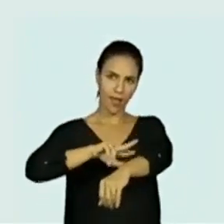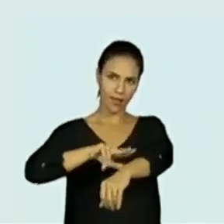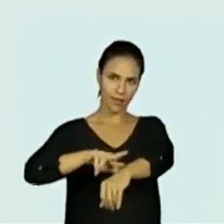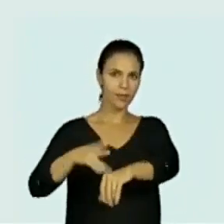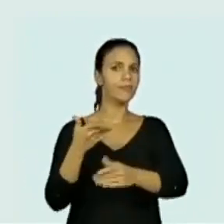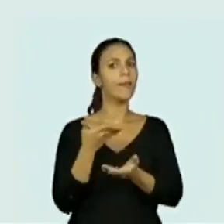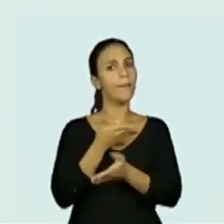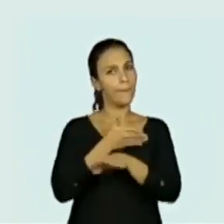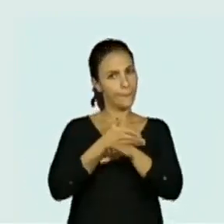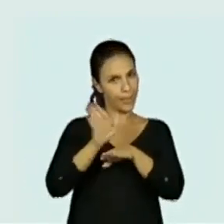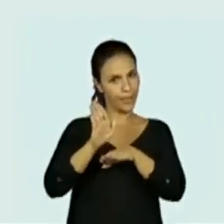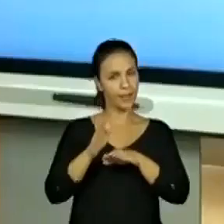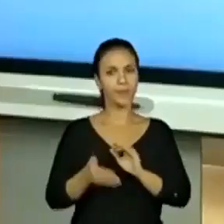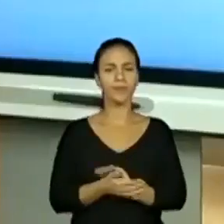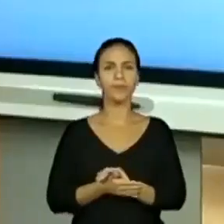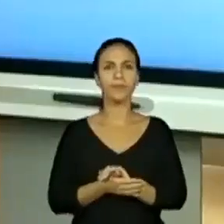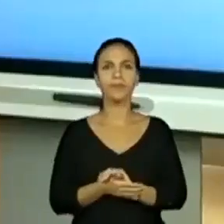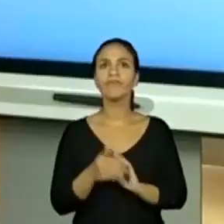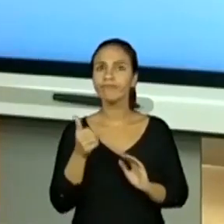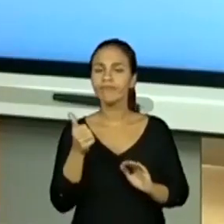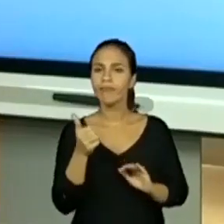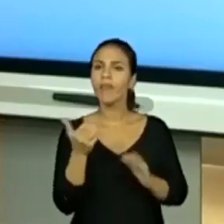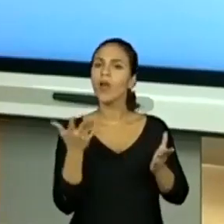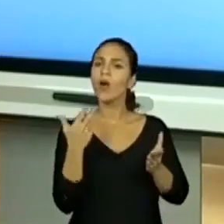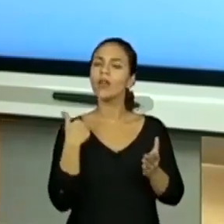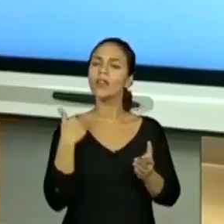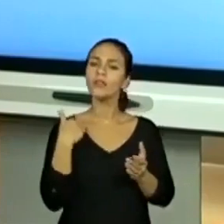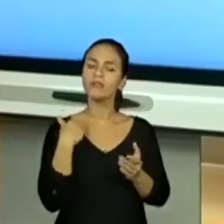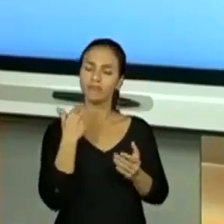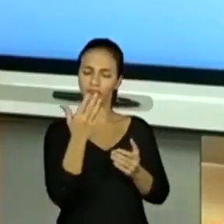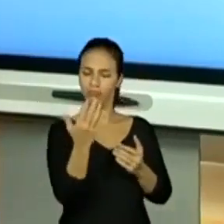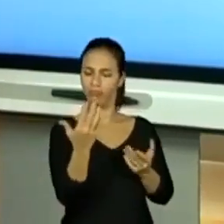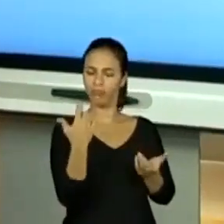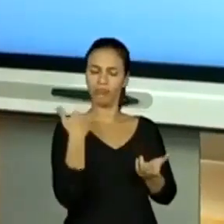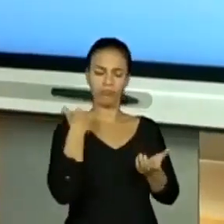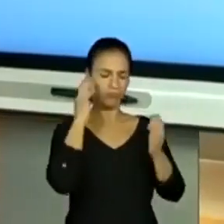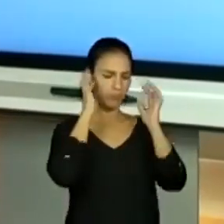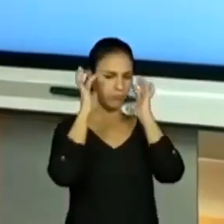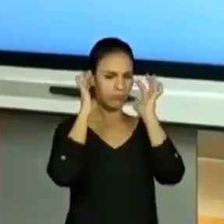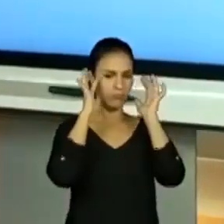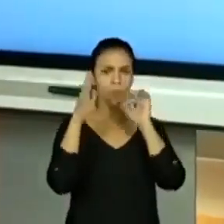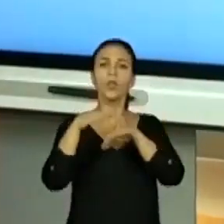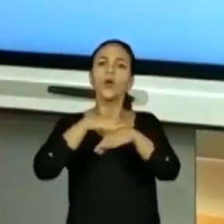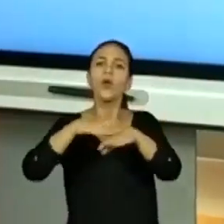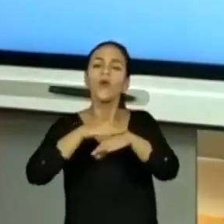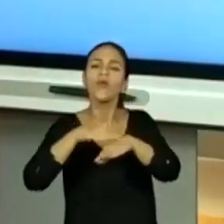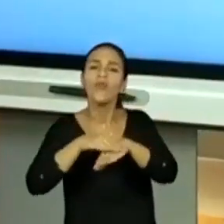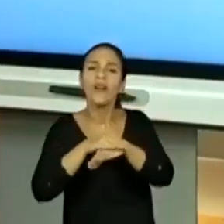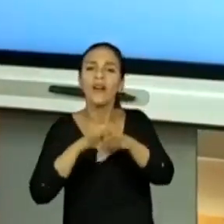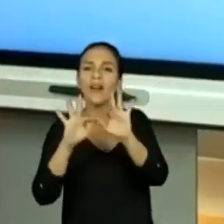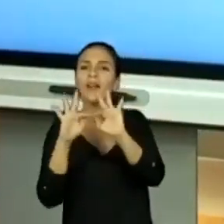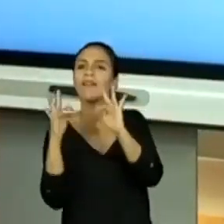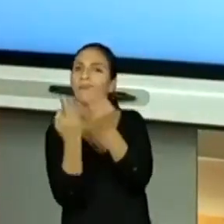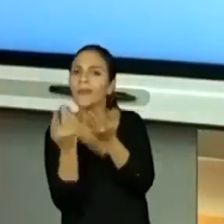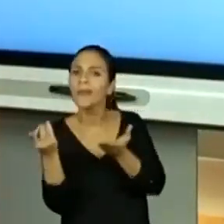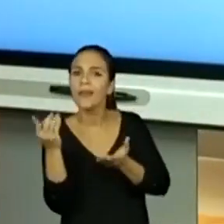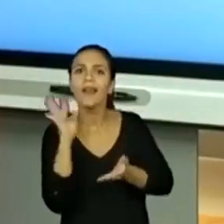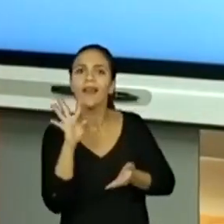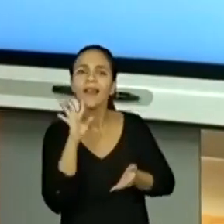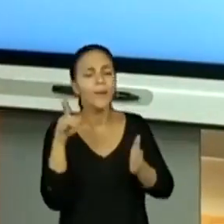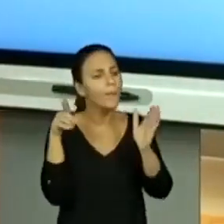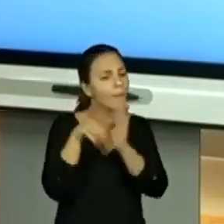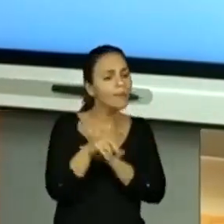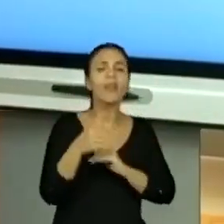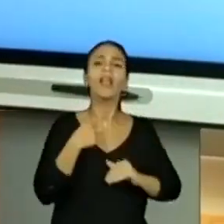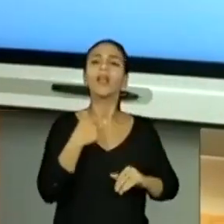Perfeito? Então, olha agora e reflete. Quem você é no contexto populacional? Conversa com os responsáveis, troque ideias, isso é muito legal. E